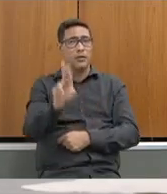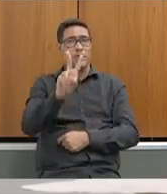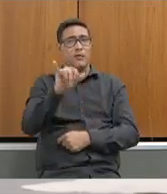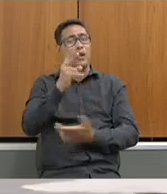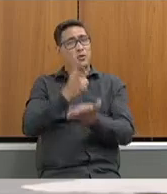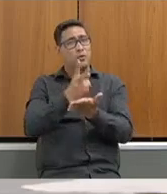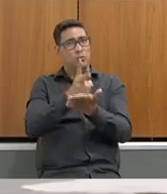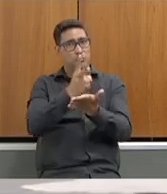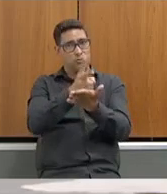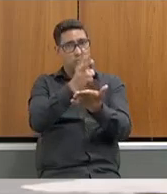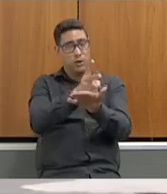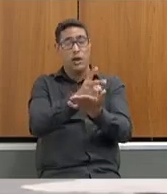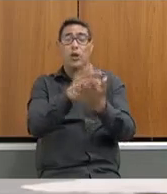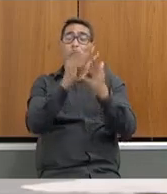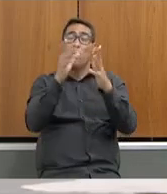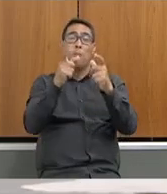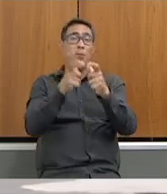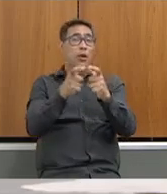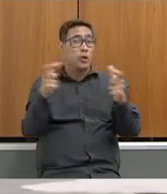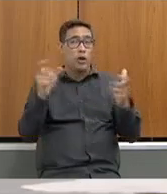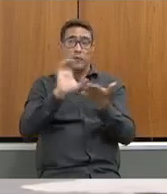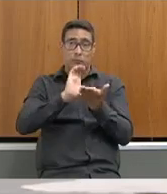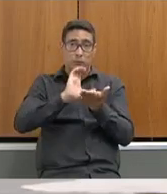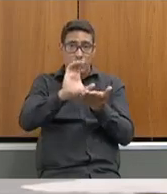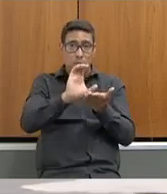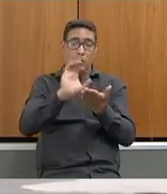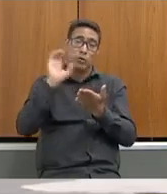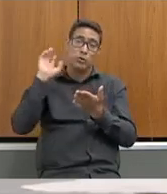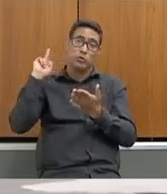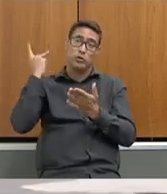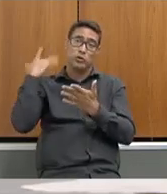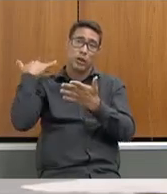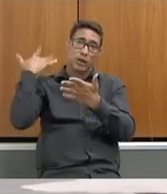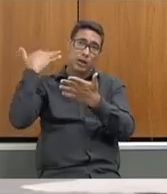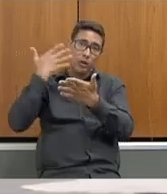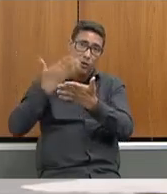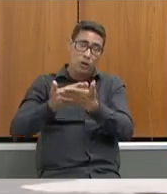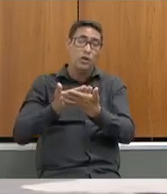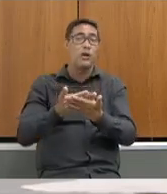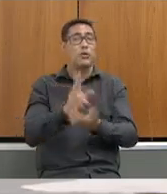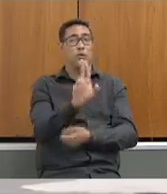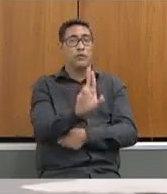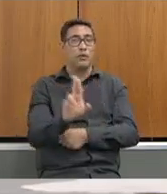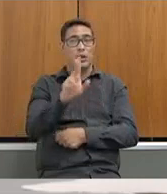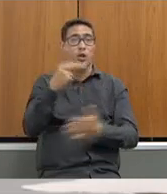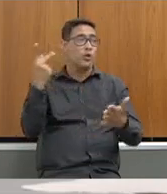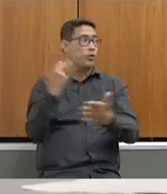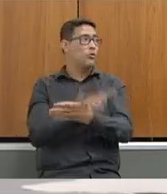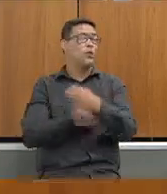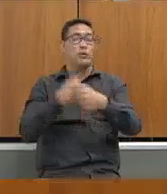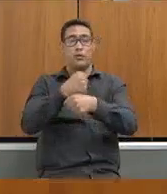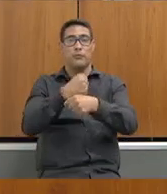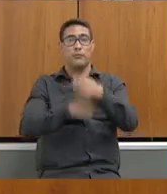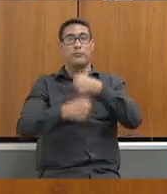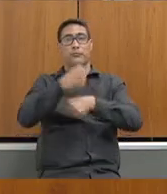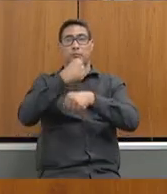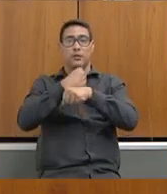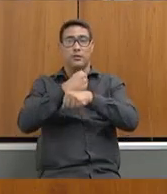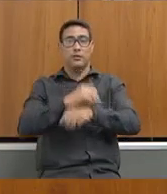investidos. O maior investimento da história de Minas Gerais nessas universidades foram feitos no ano passado. Muito obrigado.